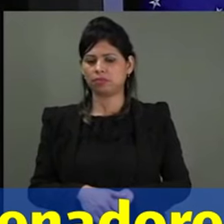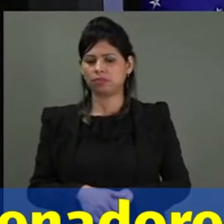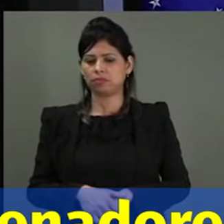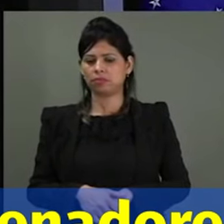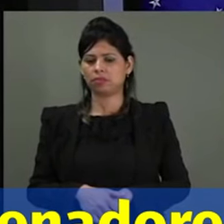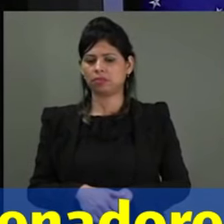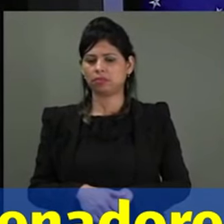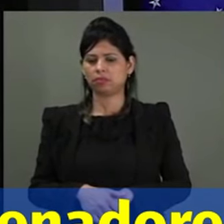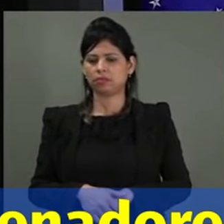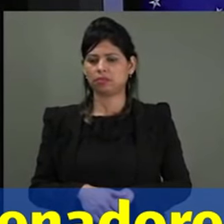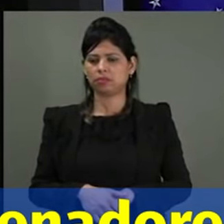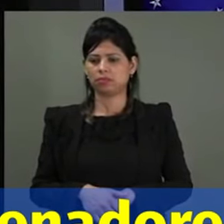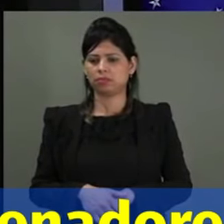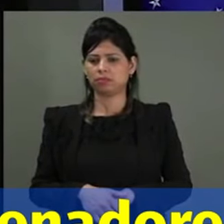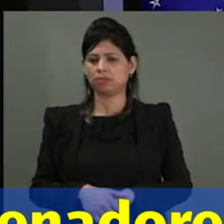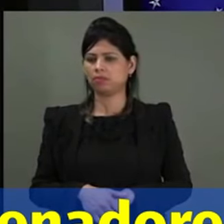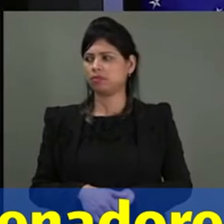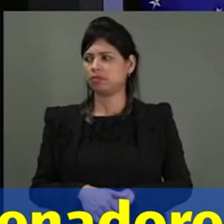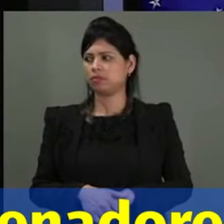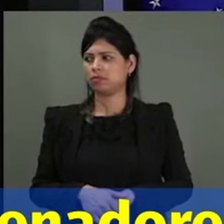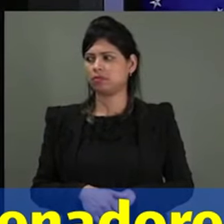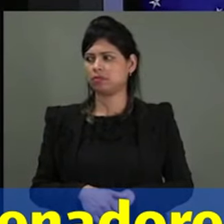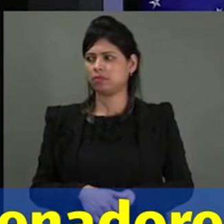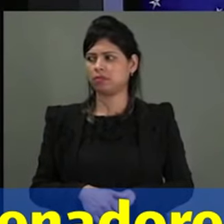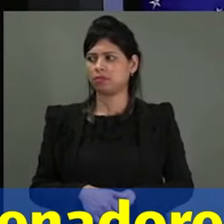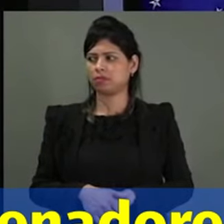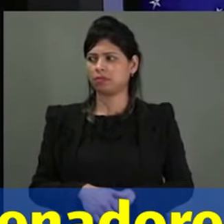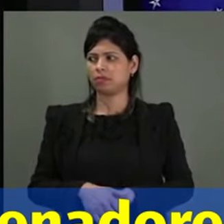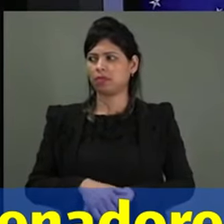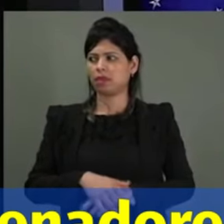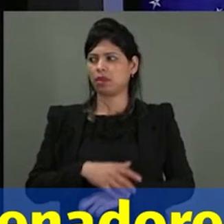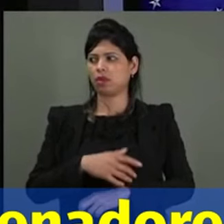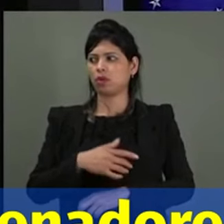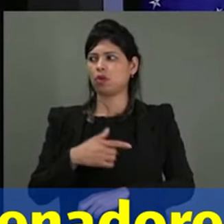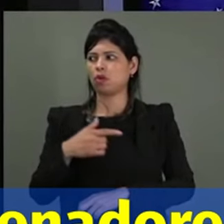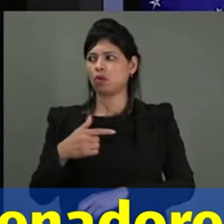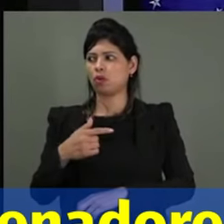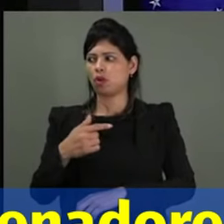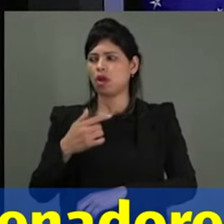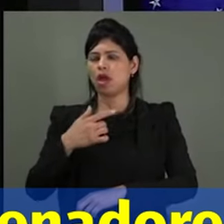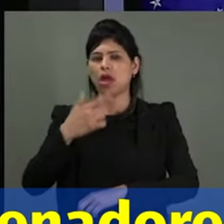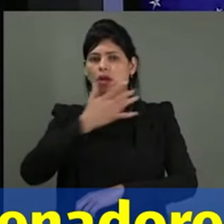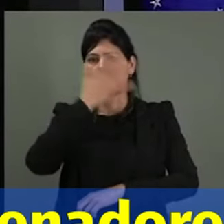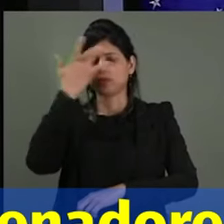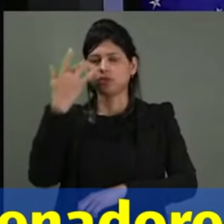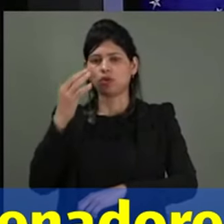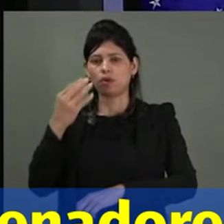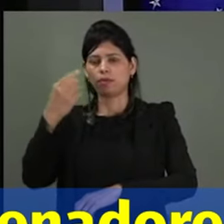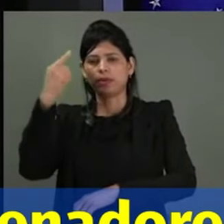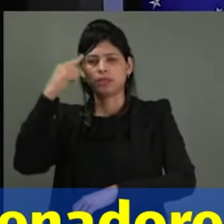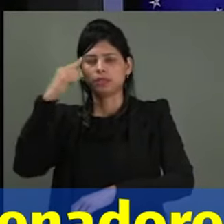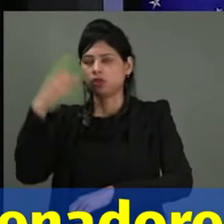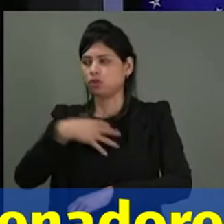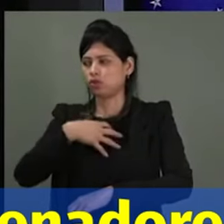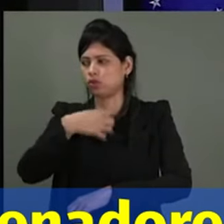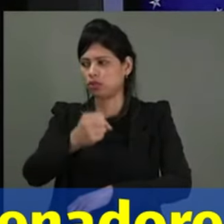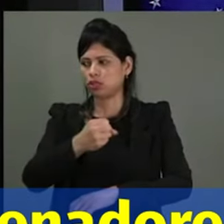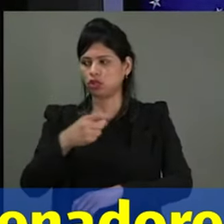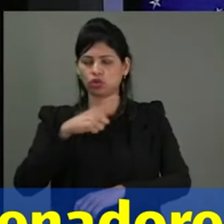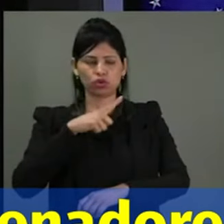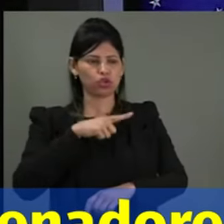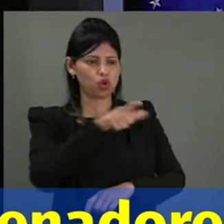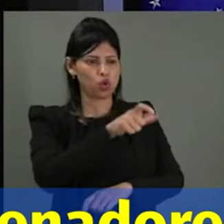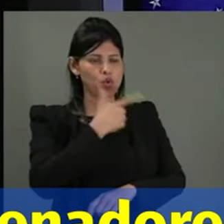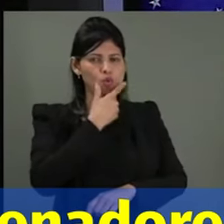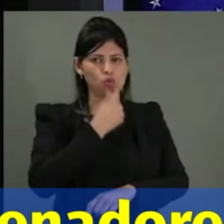Agora mesmo, o Clezão, eu, doutor, a gente não está vivendo. E essas pessoas aí que